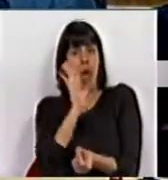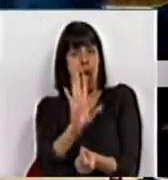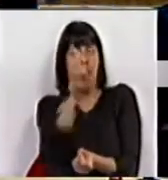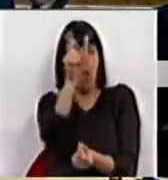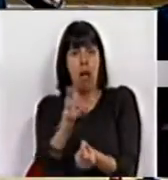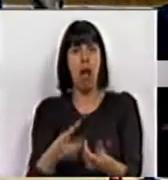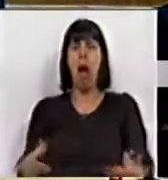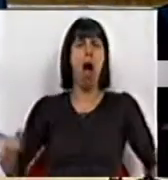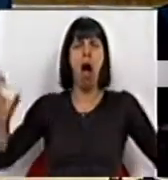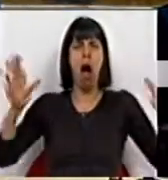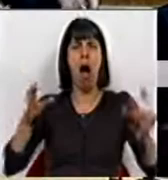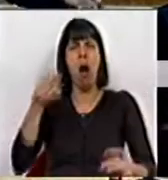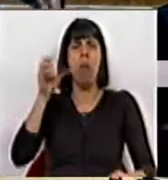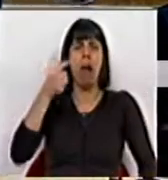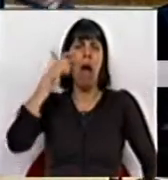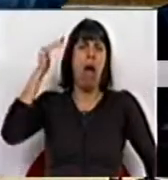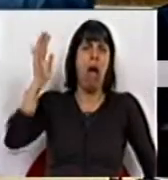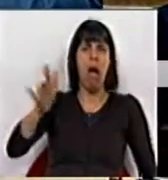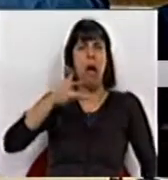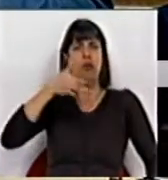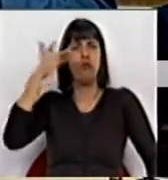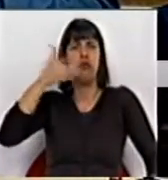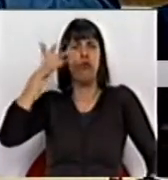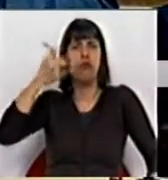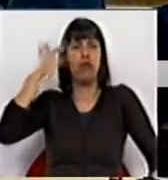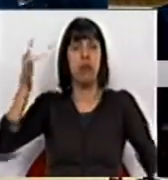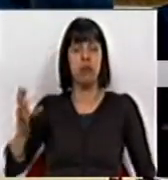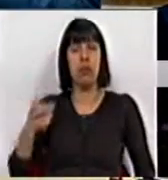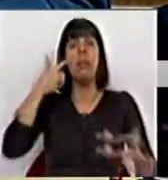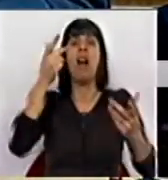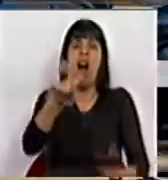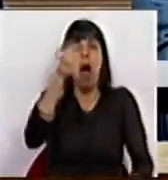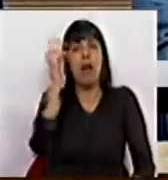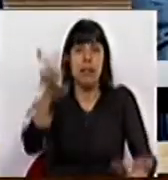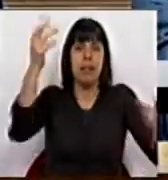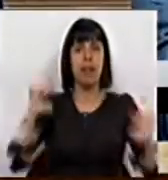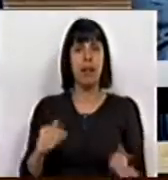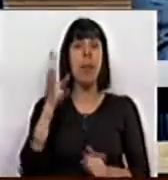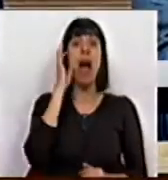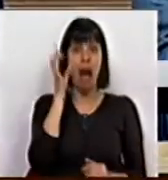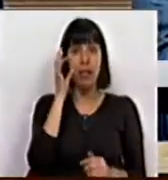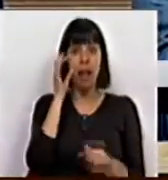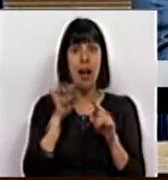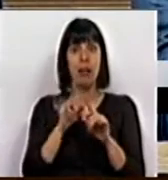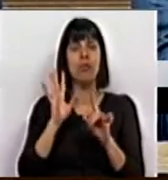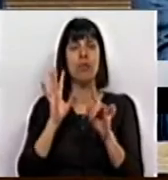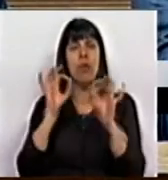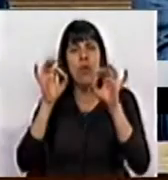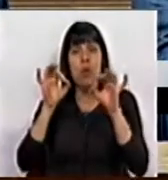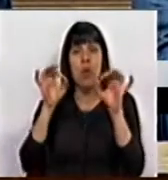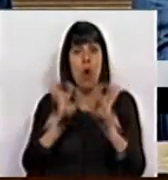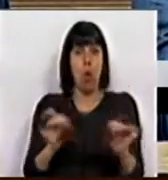caracteriza, não, senhora, lá está o PCP a exagerar. Veja lá o azar, que à tarde, já